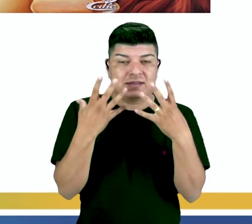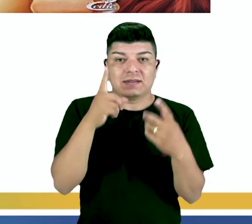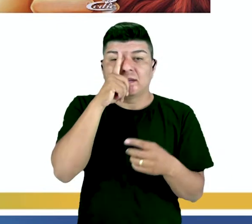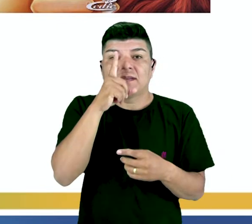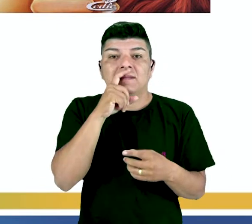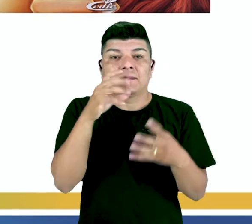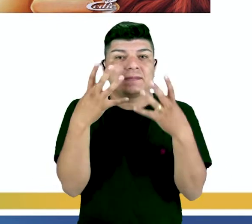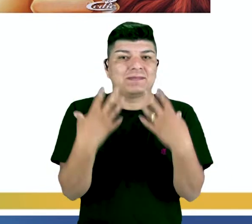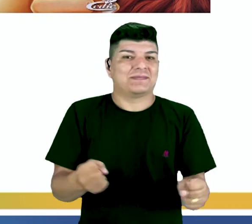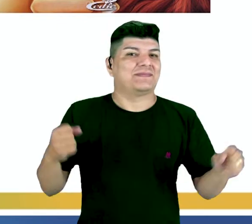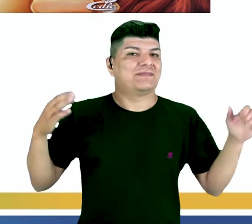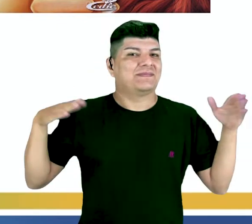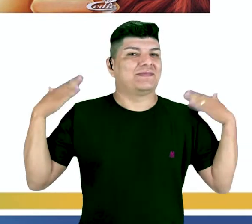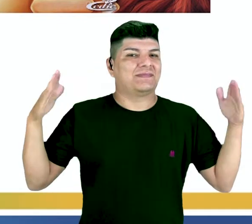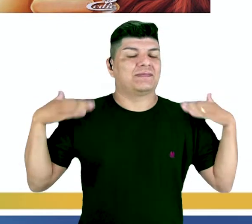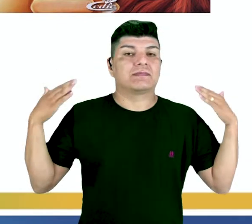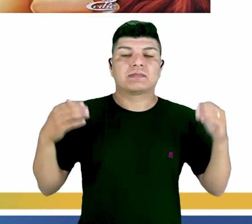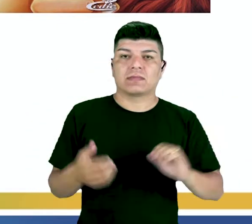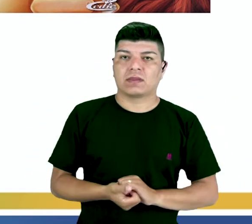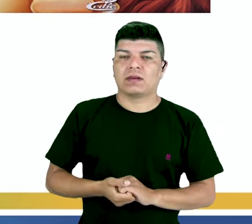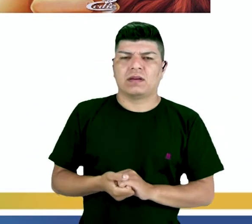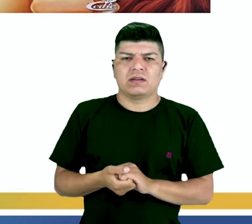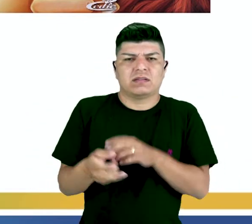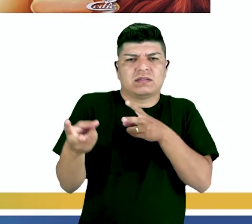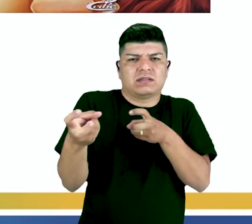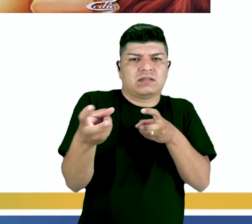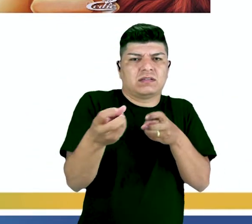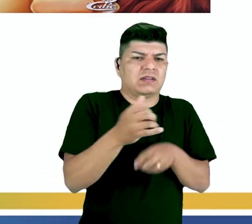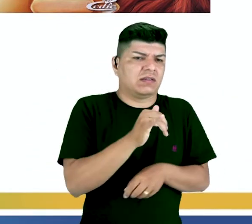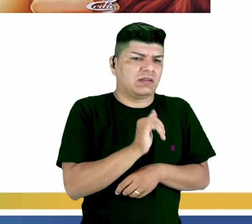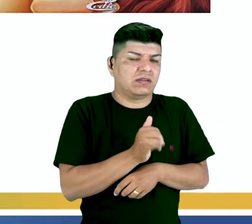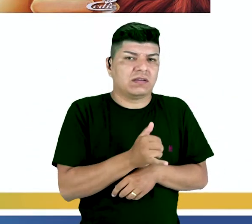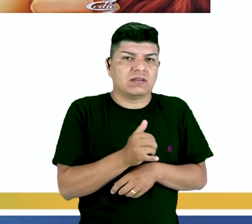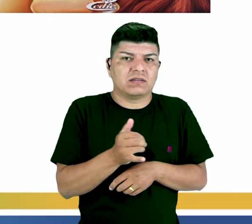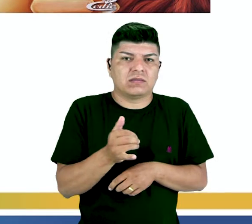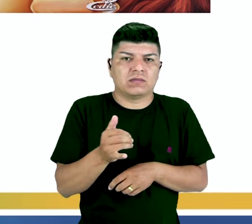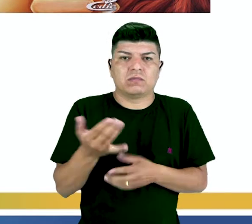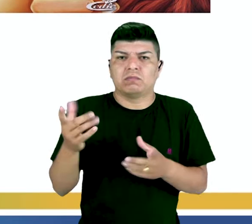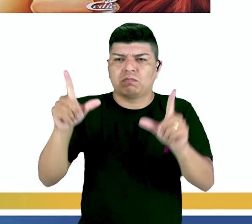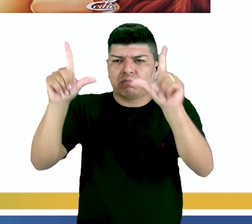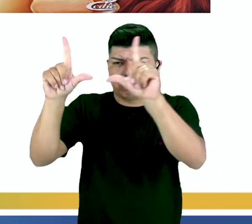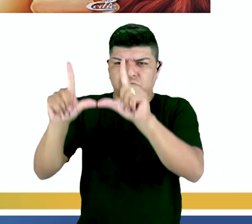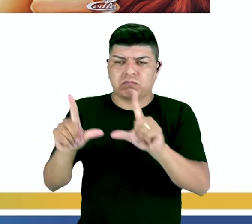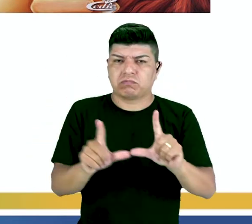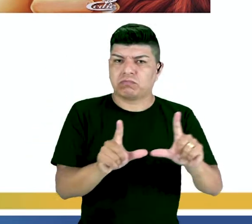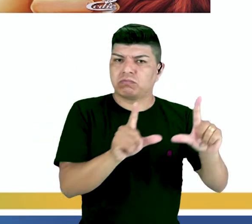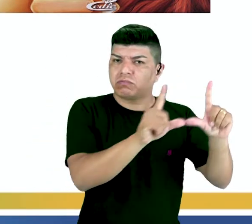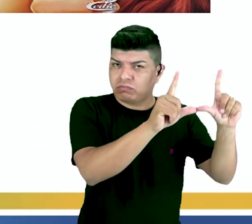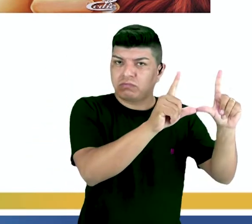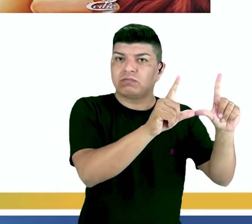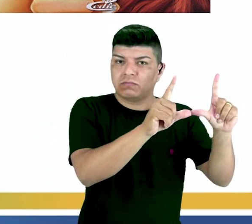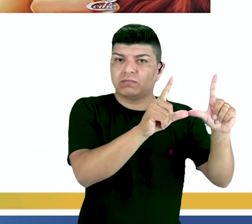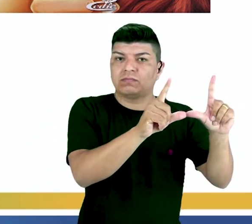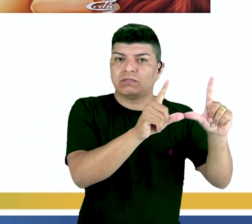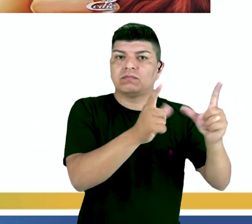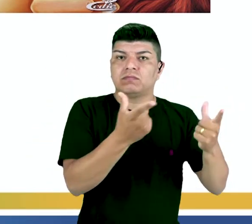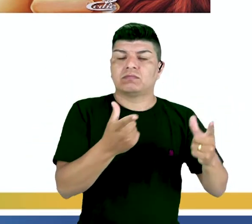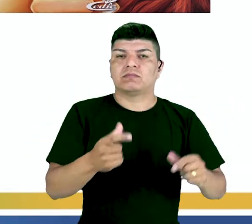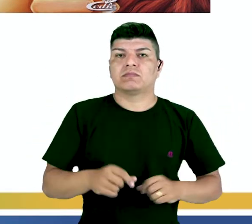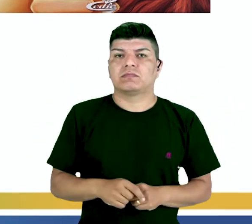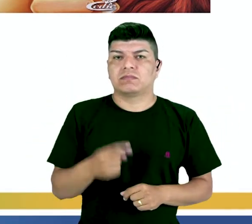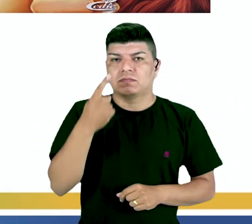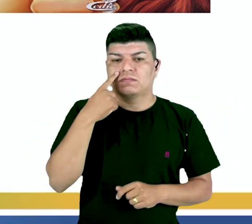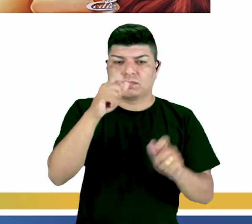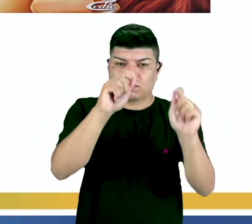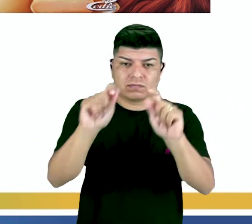Então você percebe que nós temos uma situação, uma narrativa, que ela segue uma ordem cronológica. E a gente vai ver nos